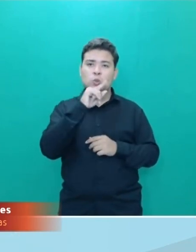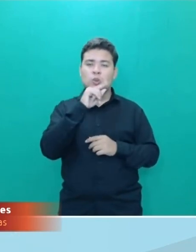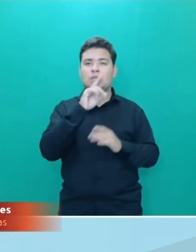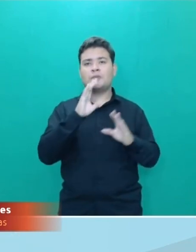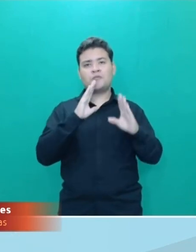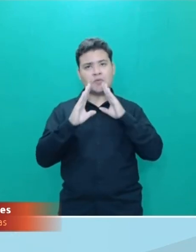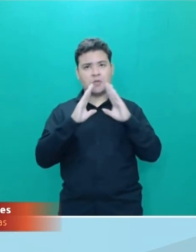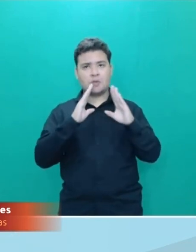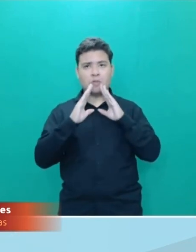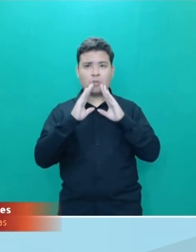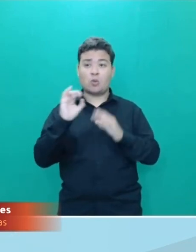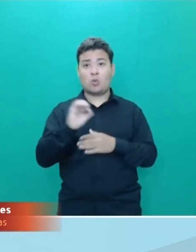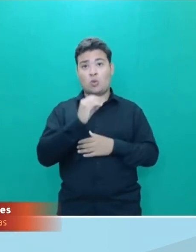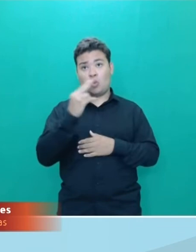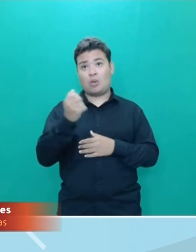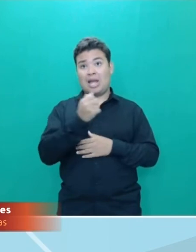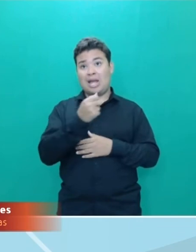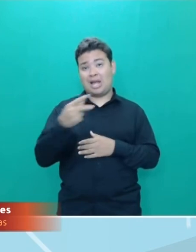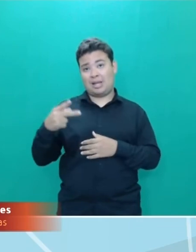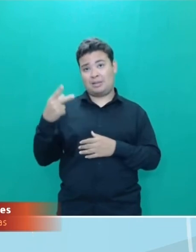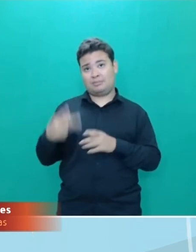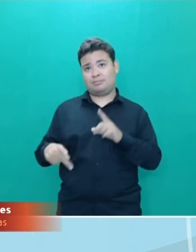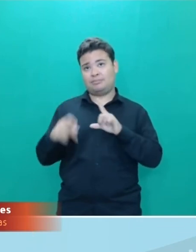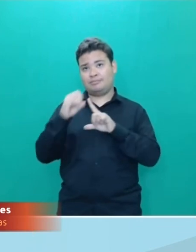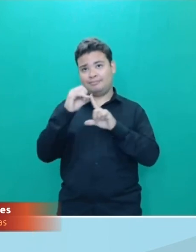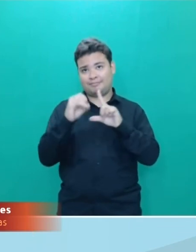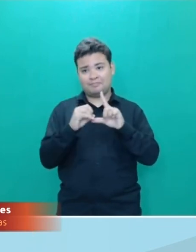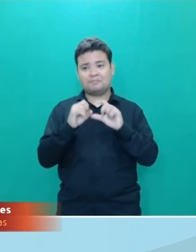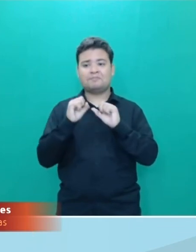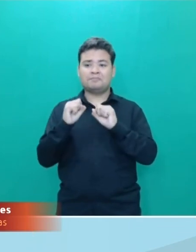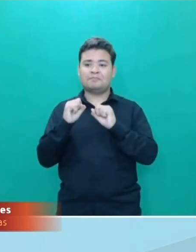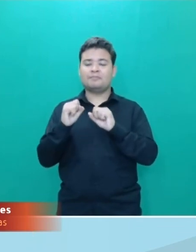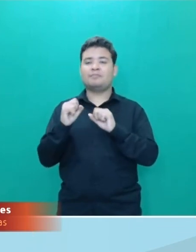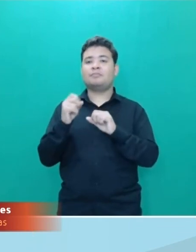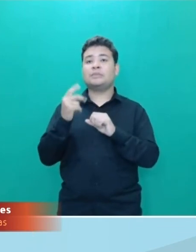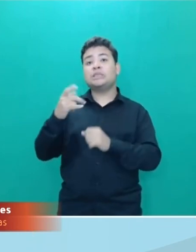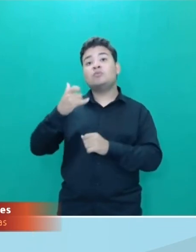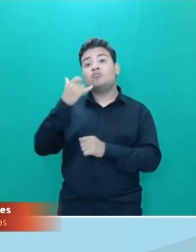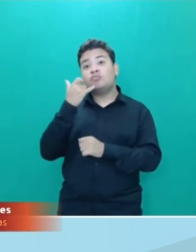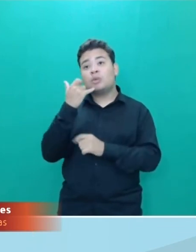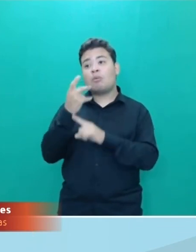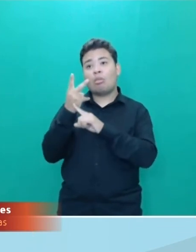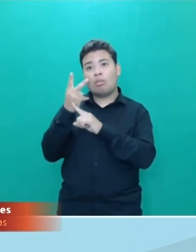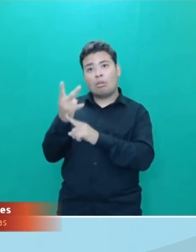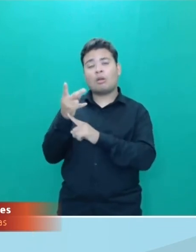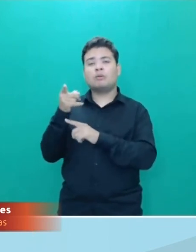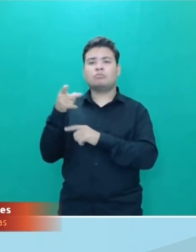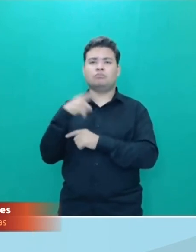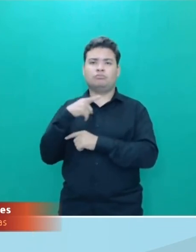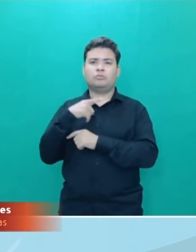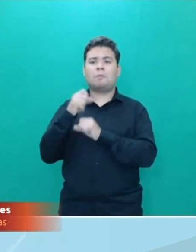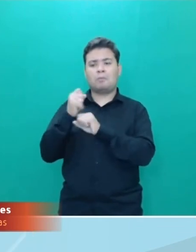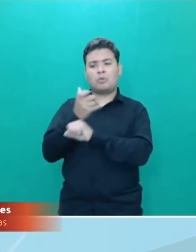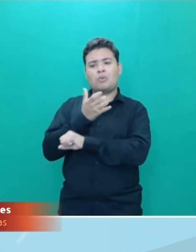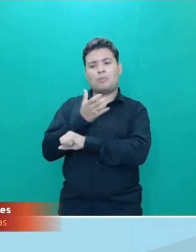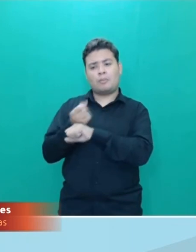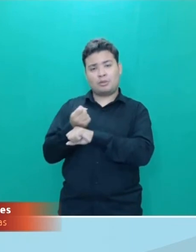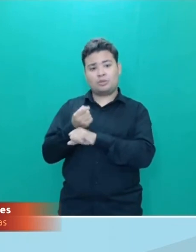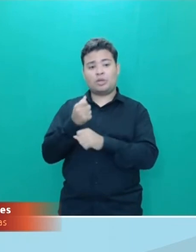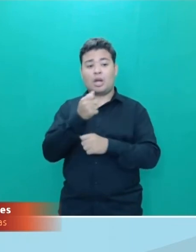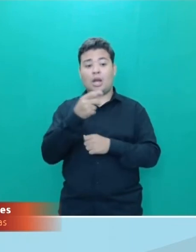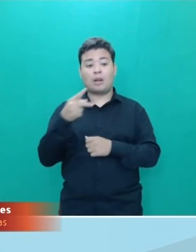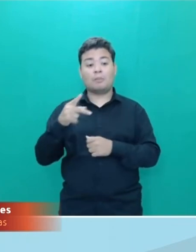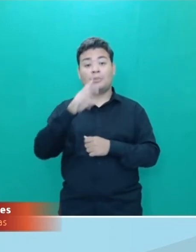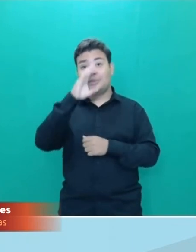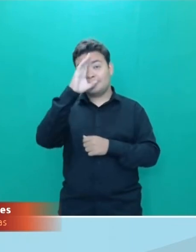ou pelo aplicativo da TVUFG vai lá na loja do seu celular e baixe o aplicativo gratuitamente